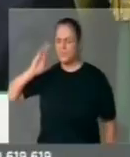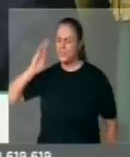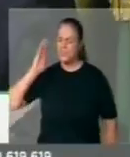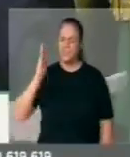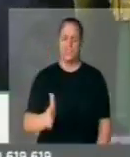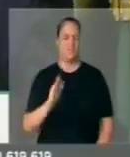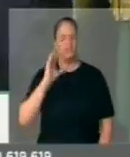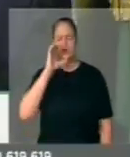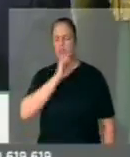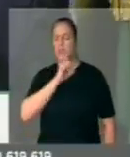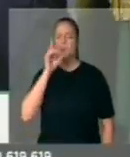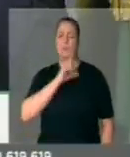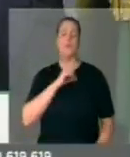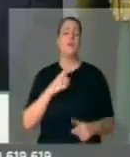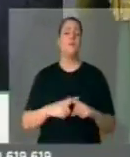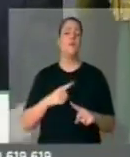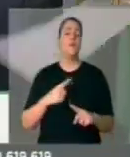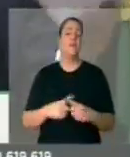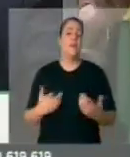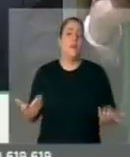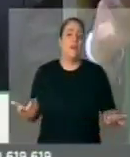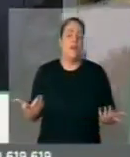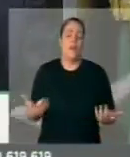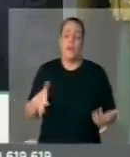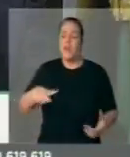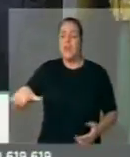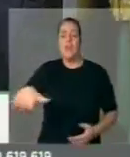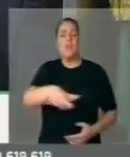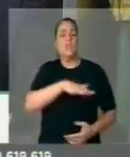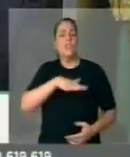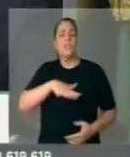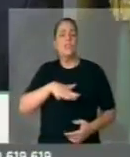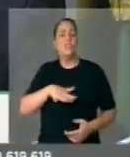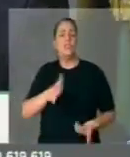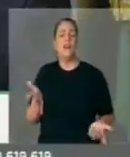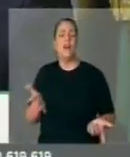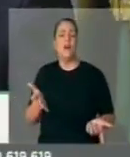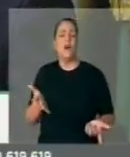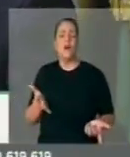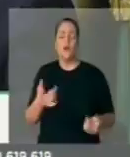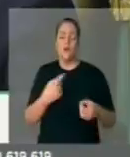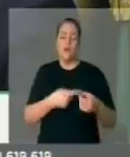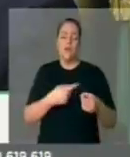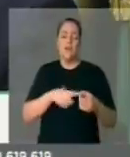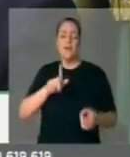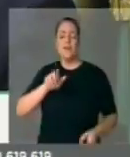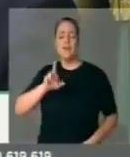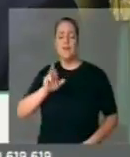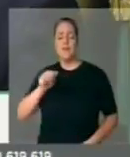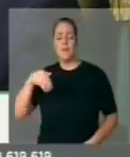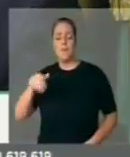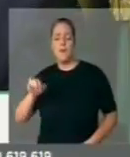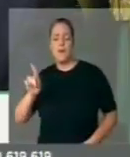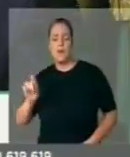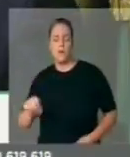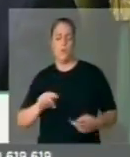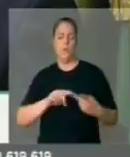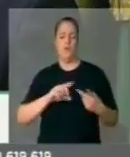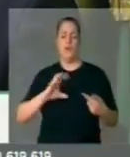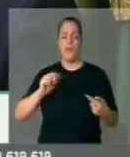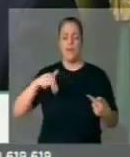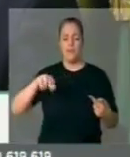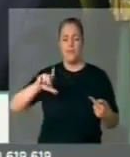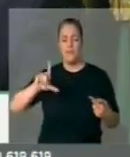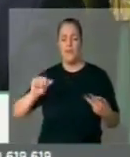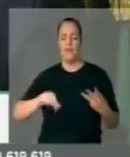porque nós temos agora Gramado e Canela, Nova Petrópolis, é uma região turística, como Bento Gonçalves, Caxias do